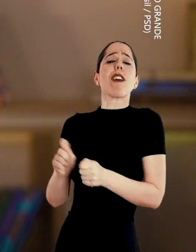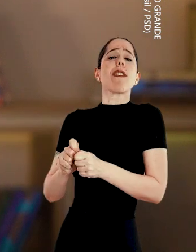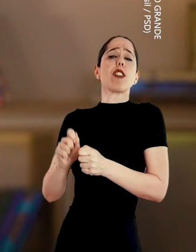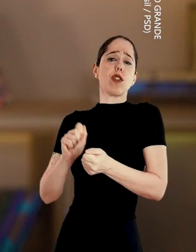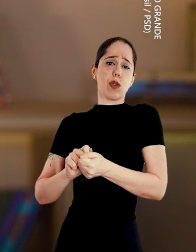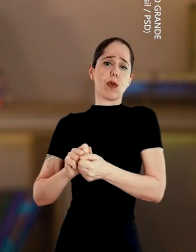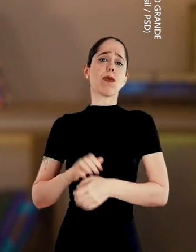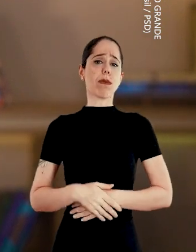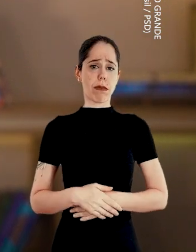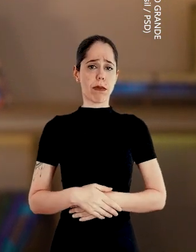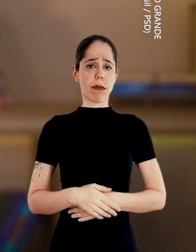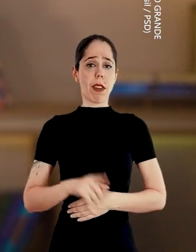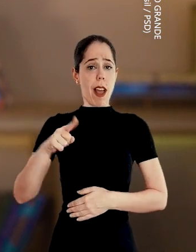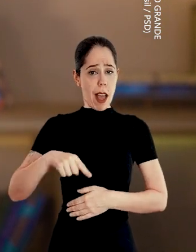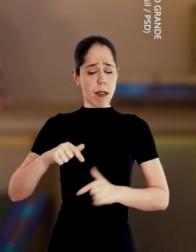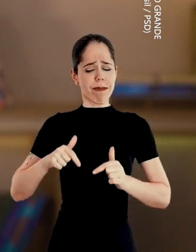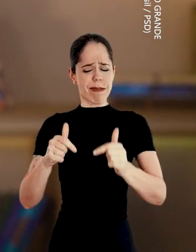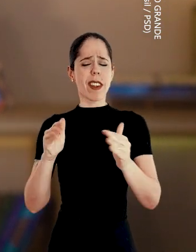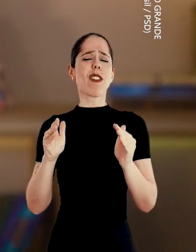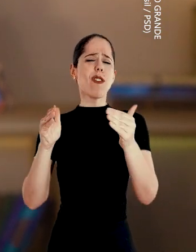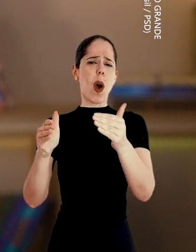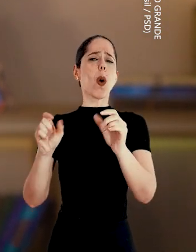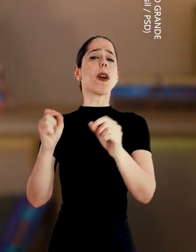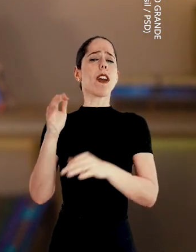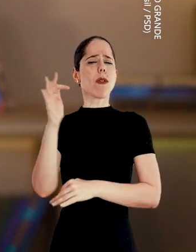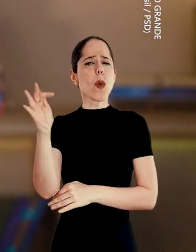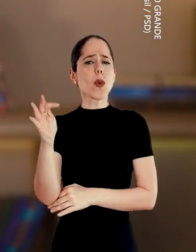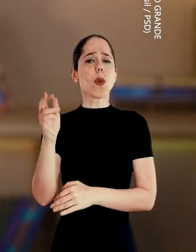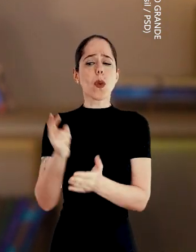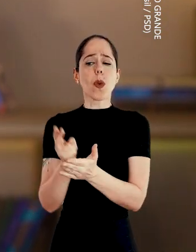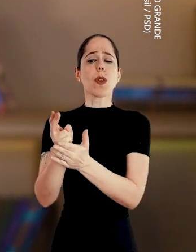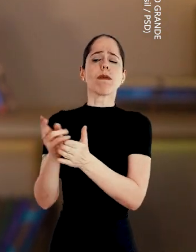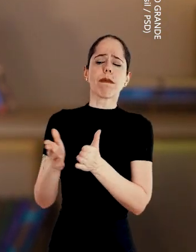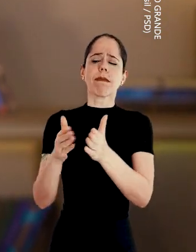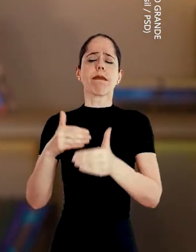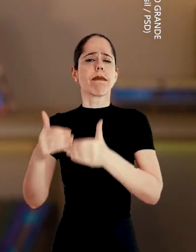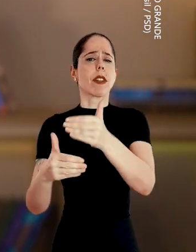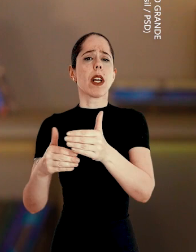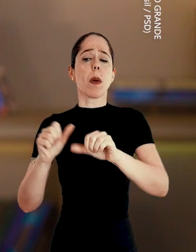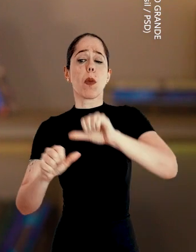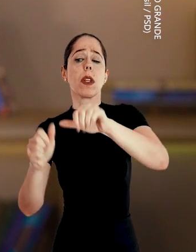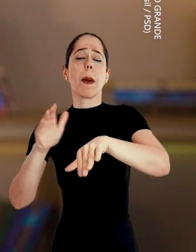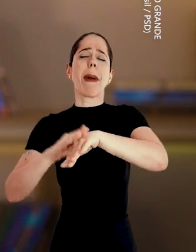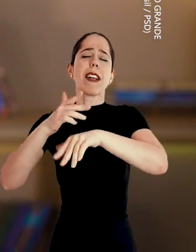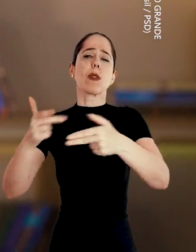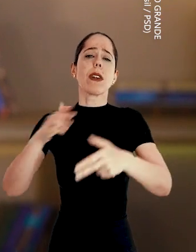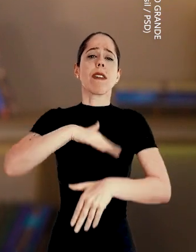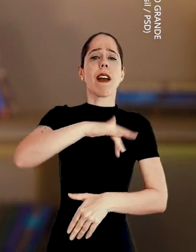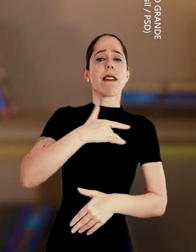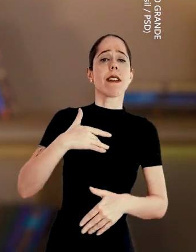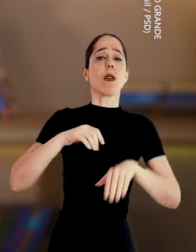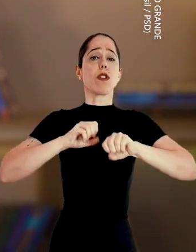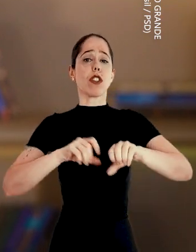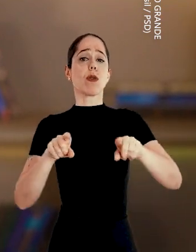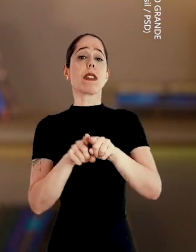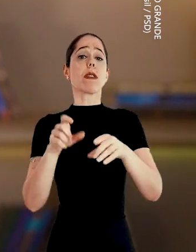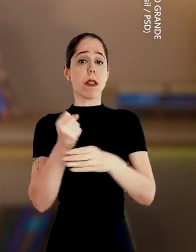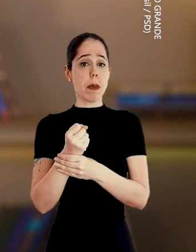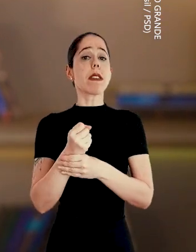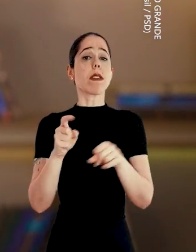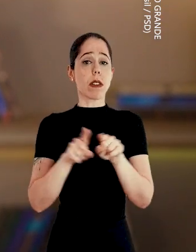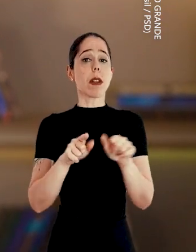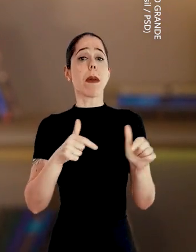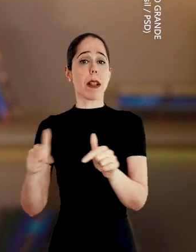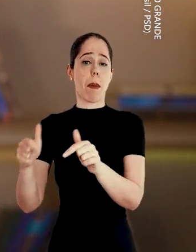já fez juntos Essa é a atitude na direção do futuro De manter o rumo Mudar mais coisas na saúde Na educação, na